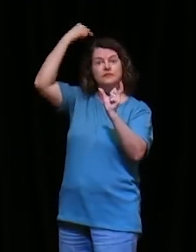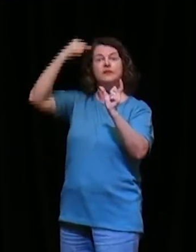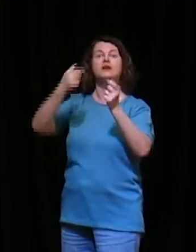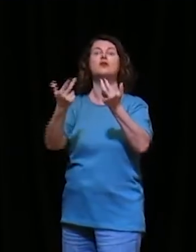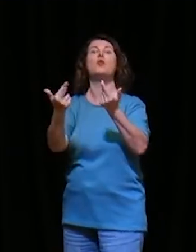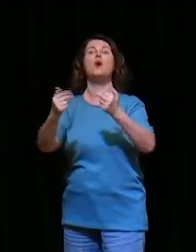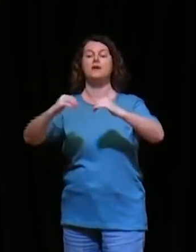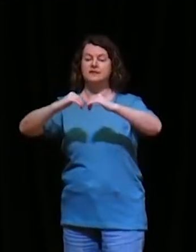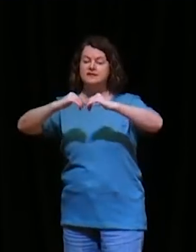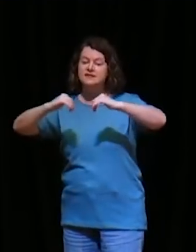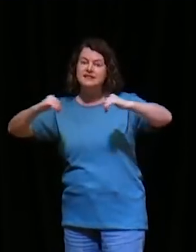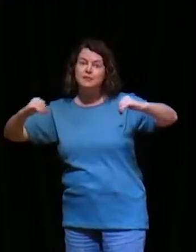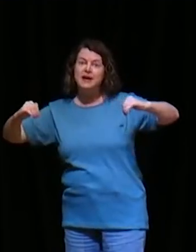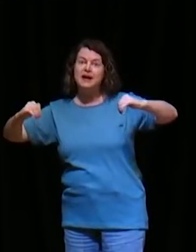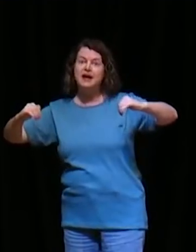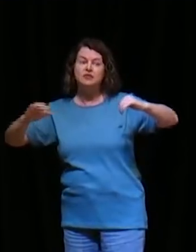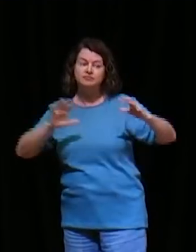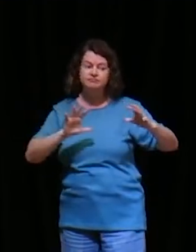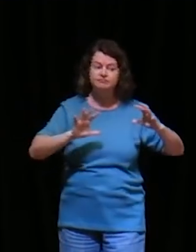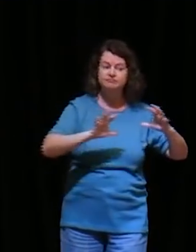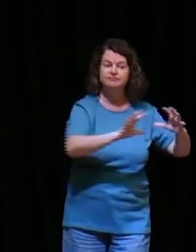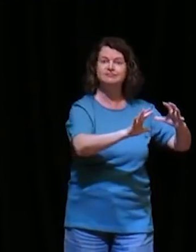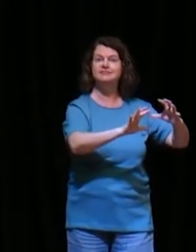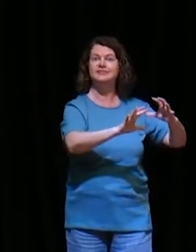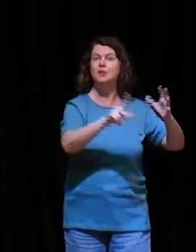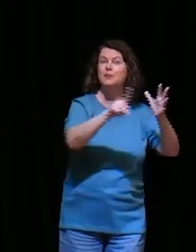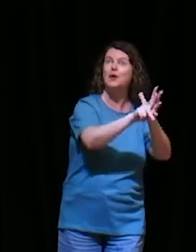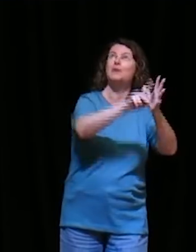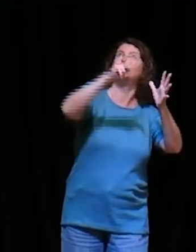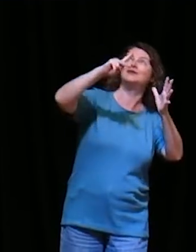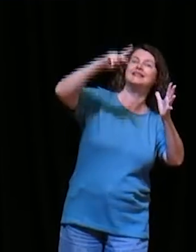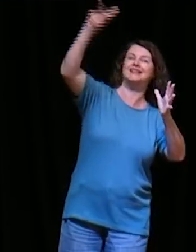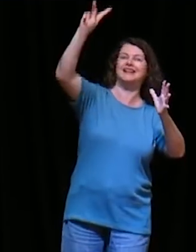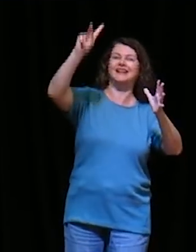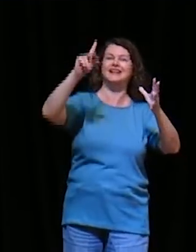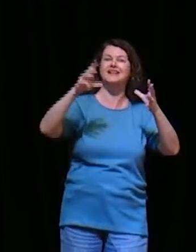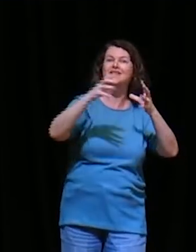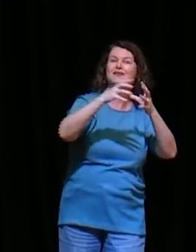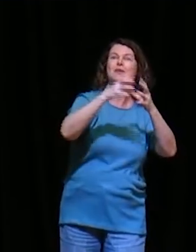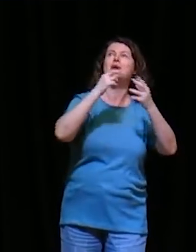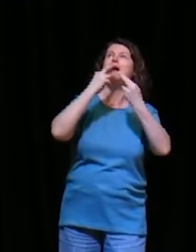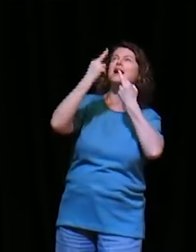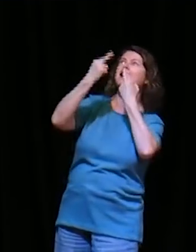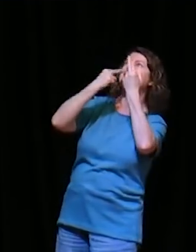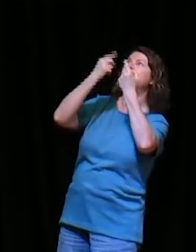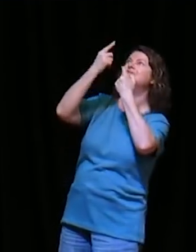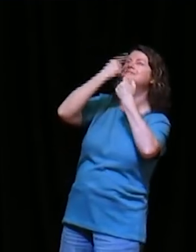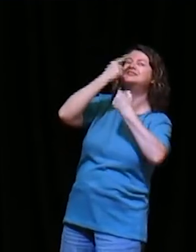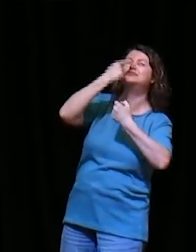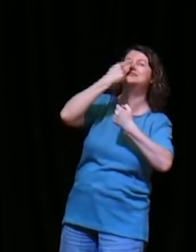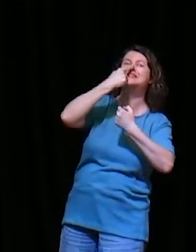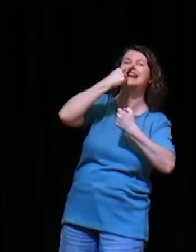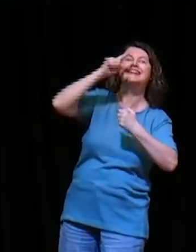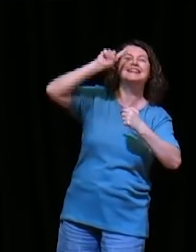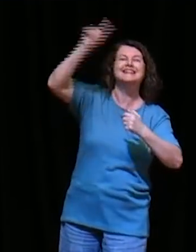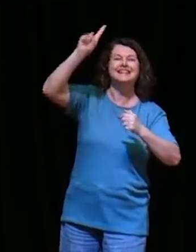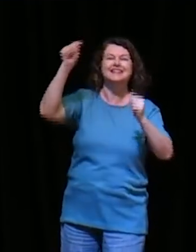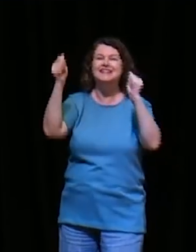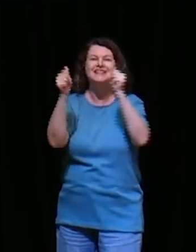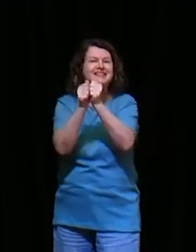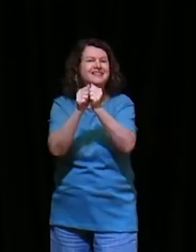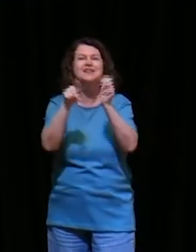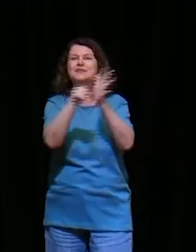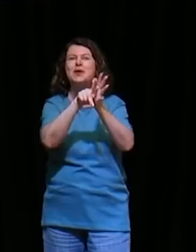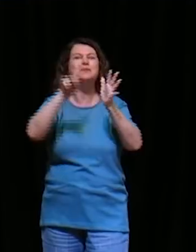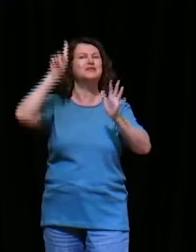separado, por uma relação, de intimidade, separado, por uma relação, exclusiva, com Deus, é isso, essas